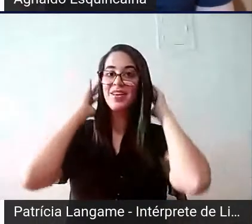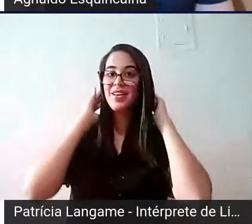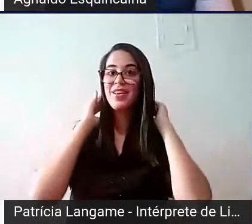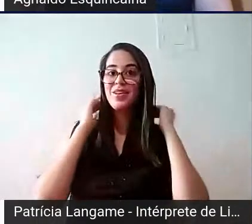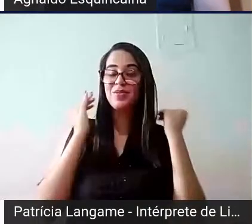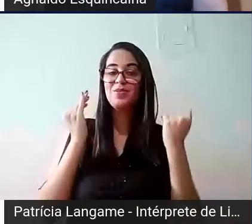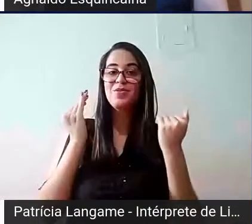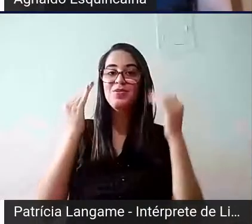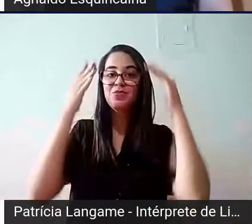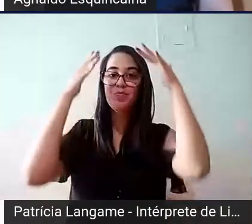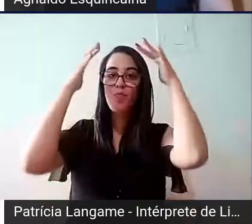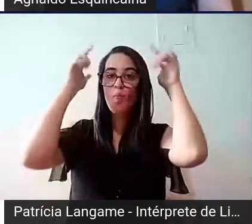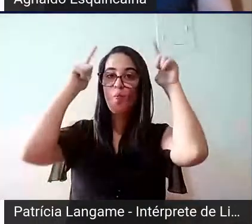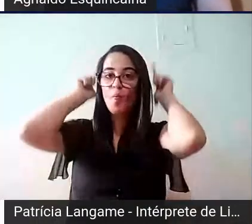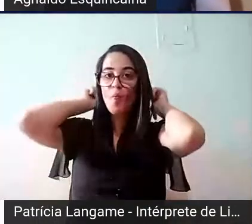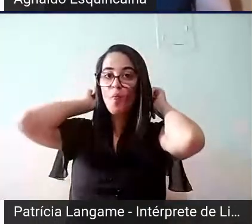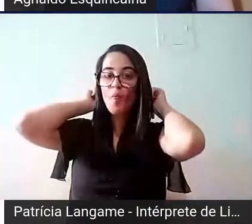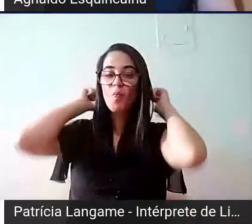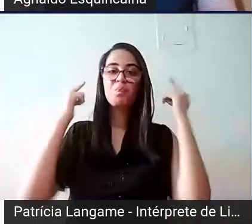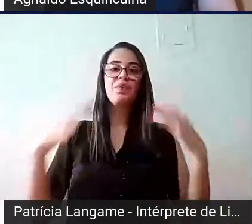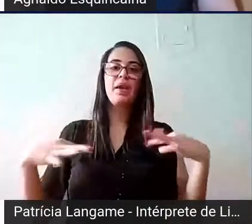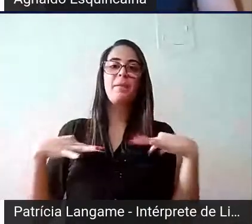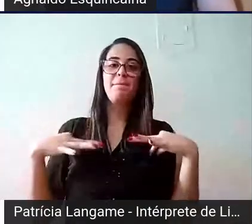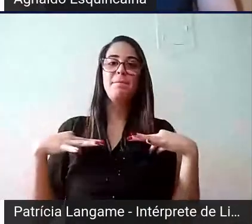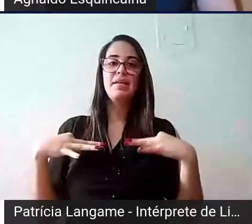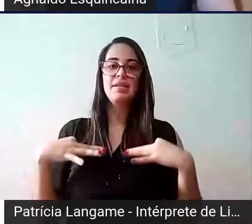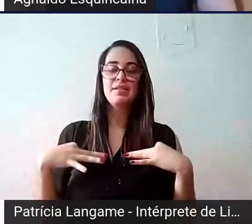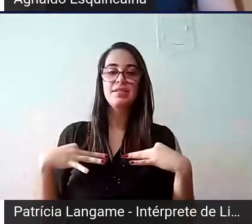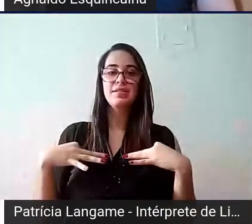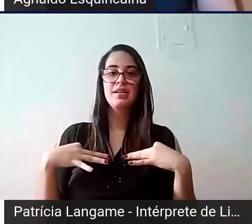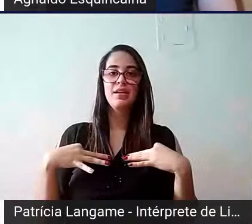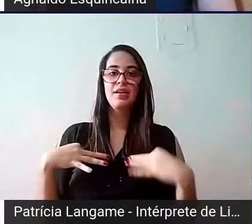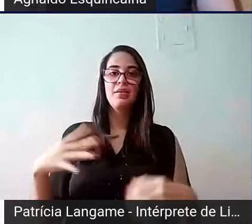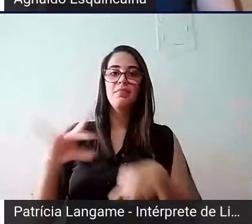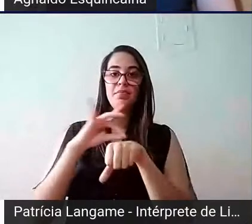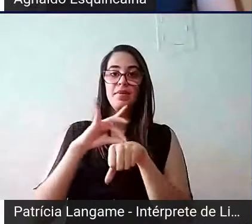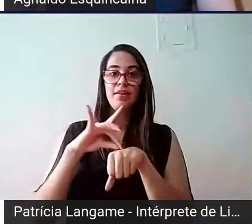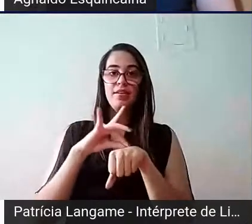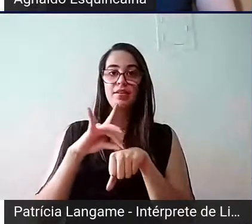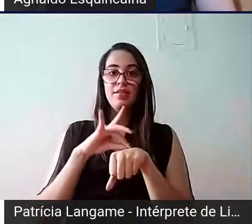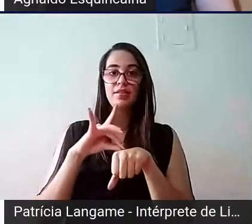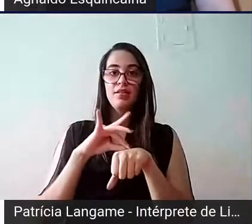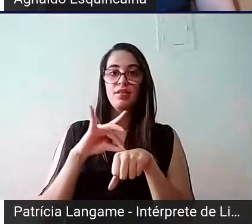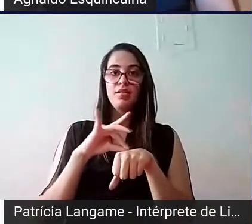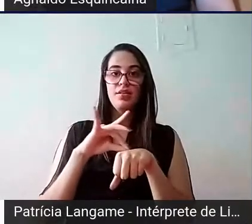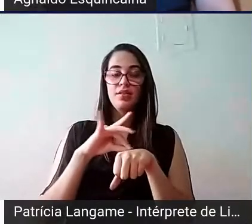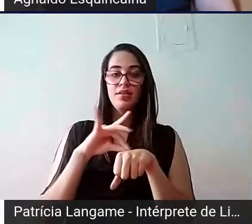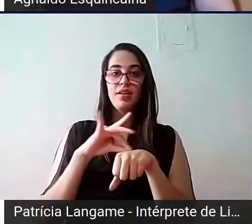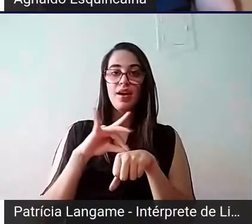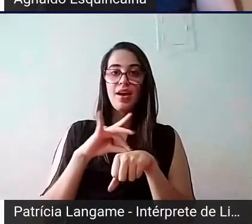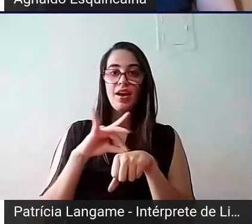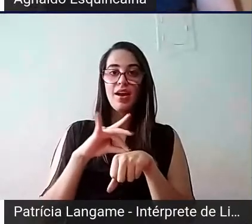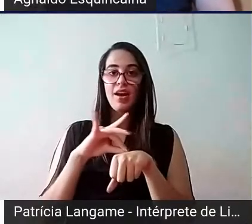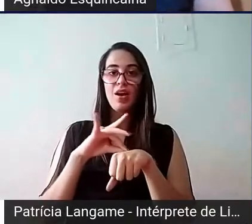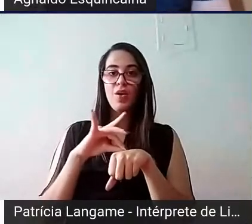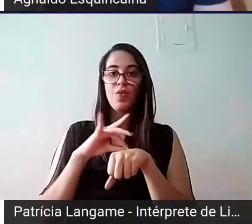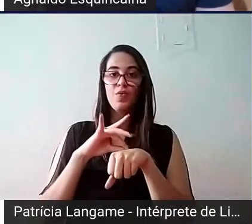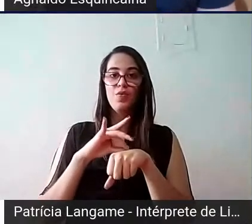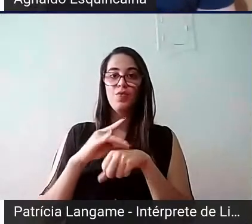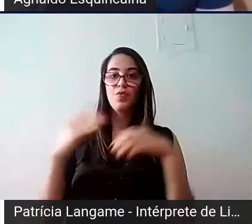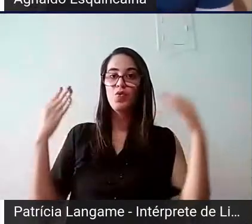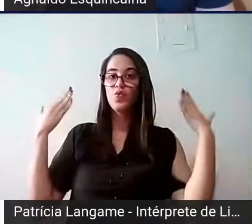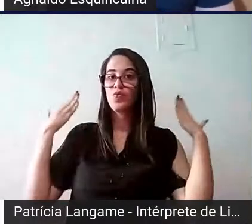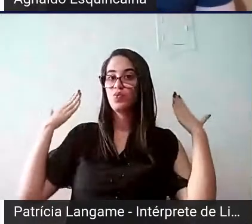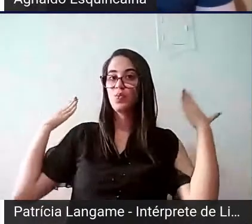curtinhos, estou com uma camisa azul marinho, numa cadeira gamer, com fundo acendo uma